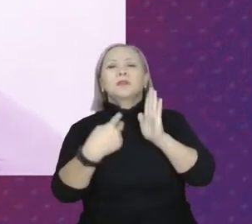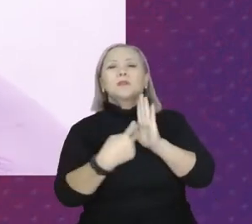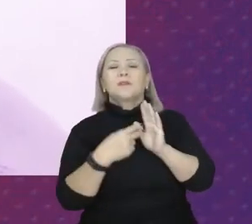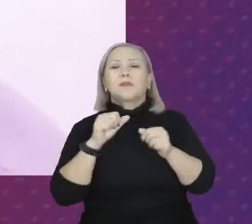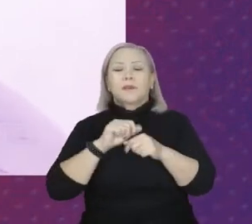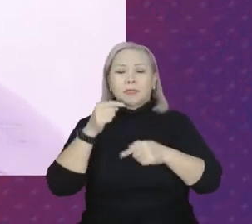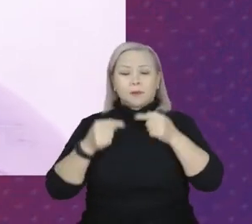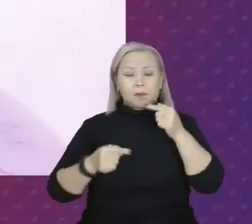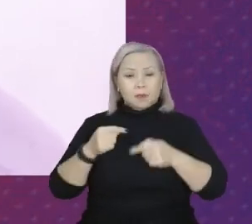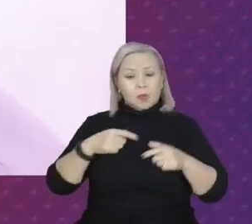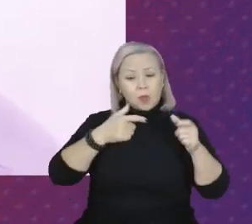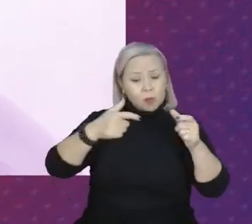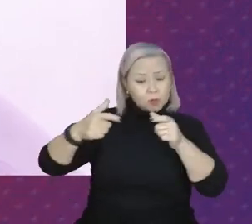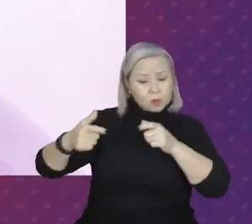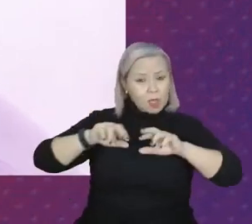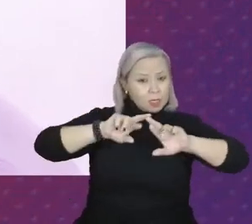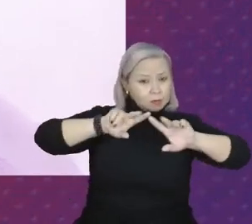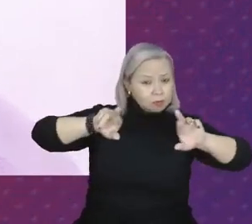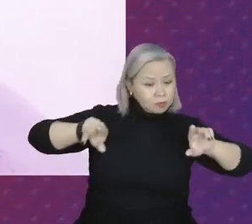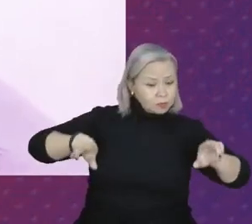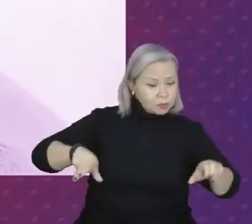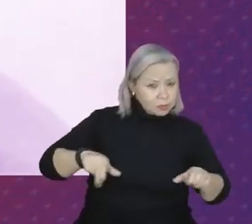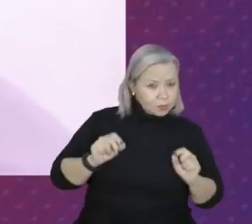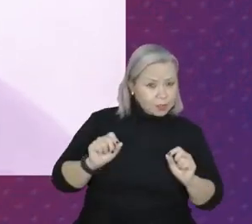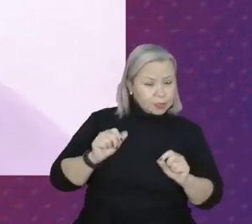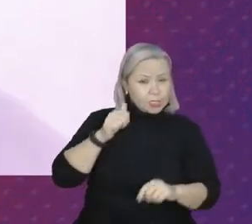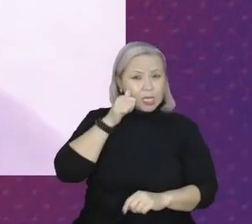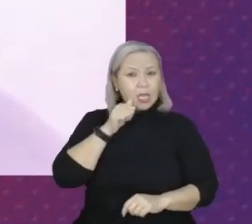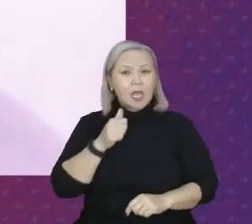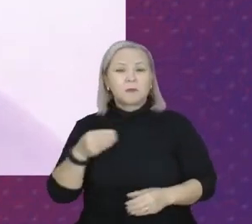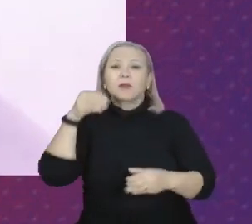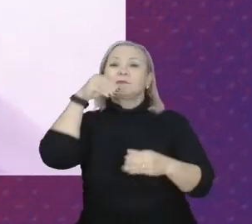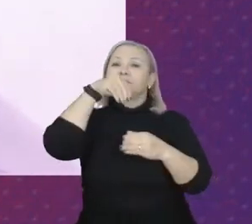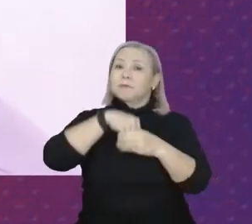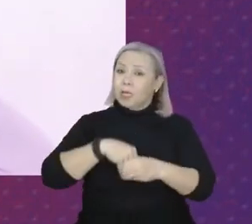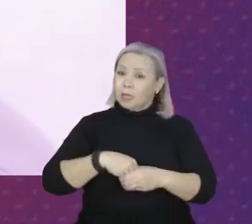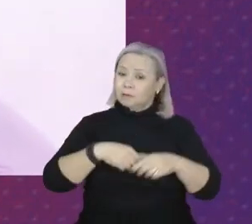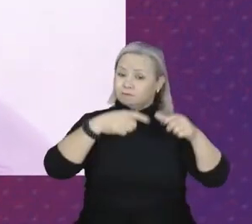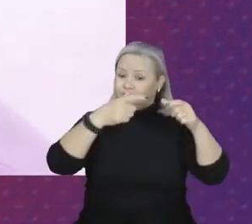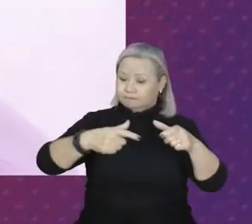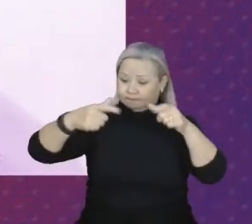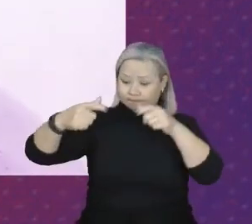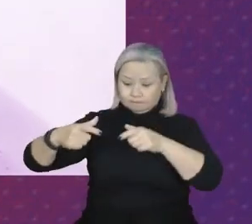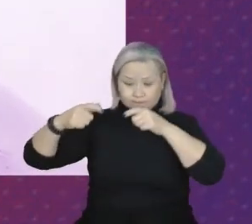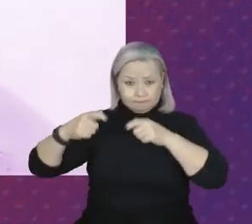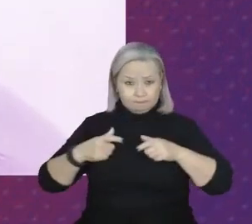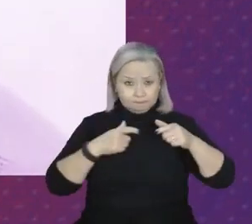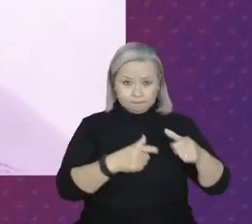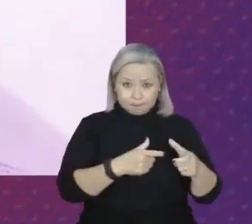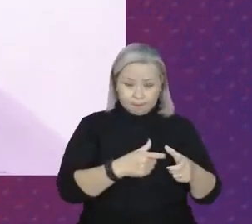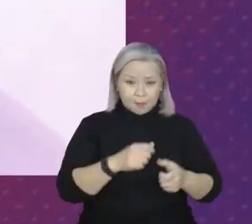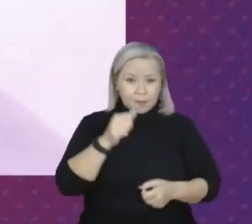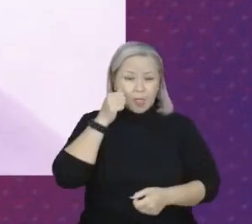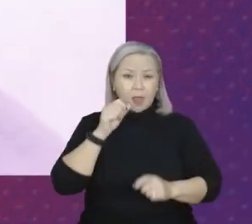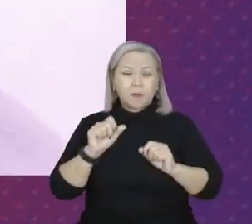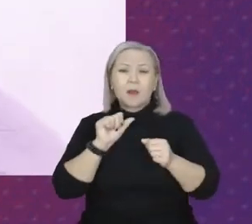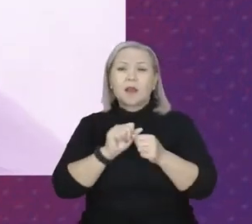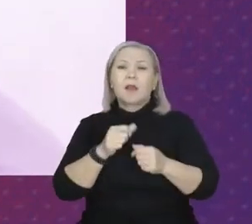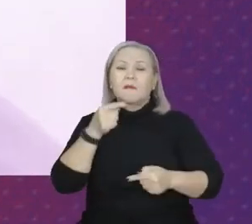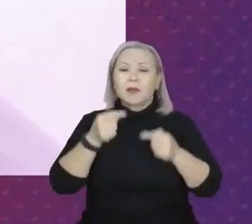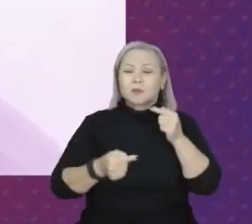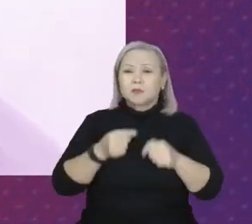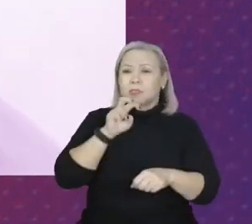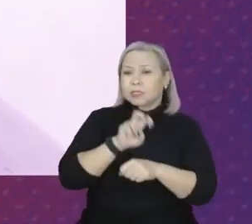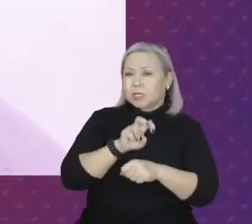eles são dos mais diversos. E a mulher faz parte desses espaços. A mulher faz política na